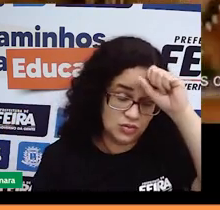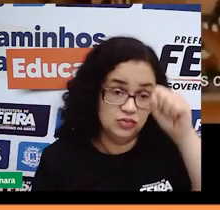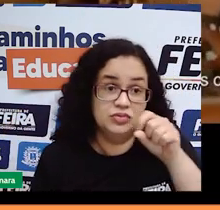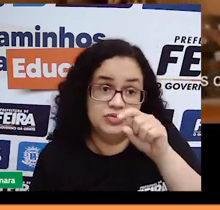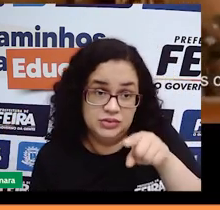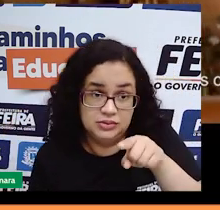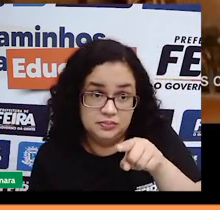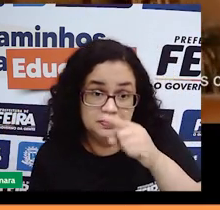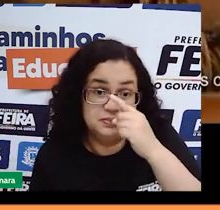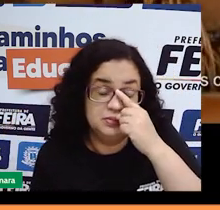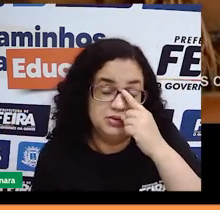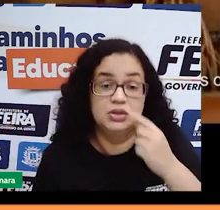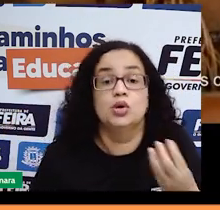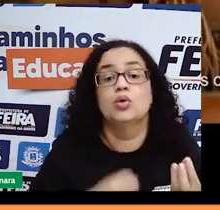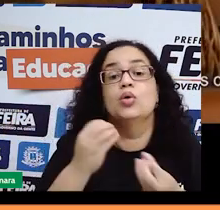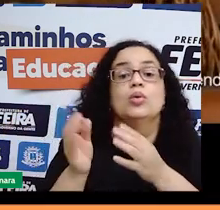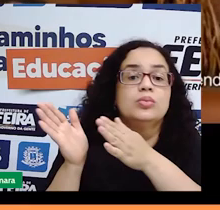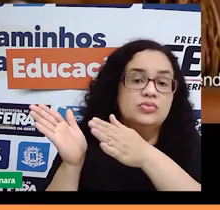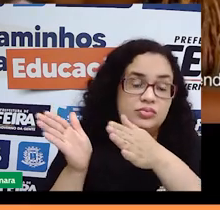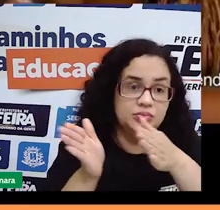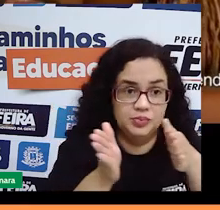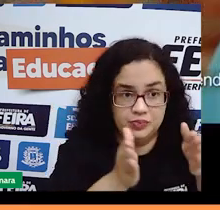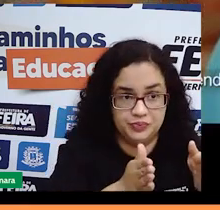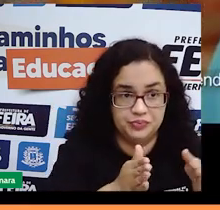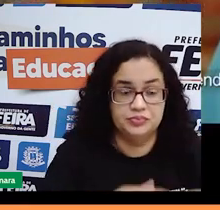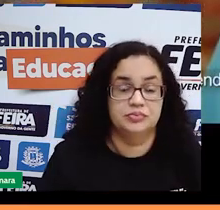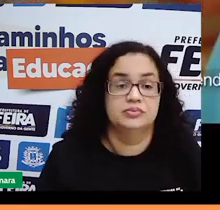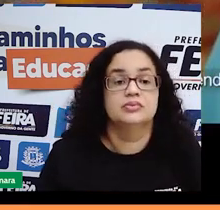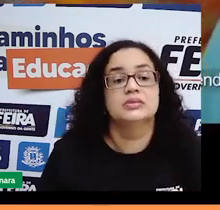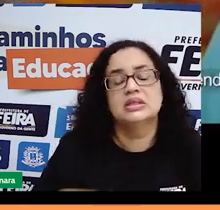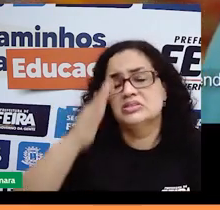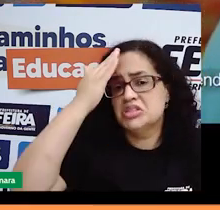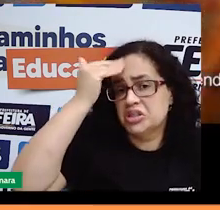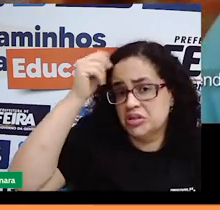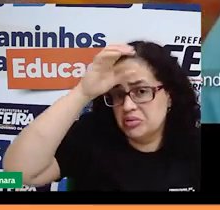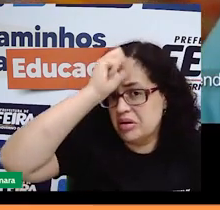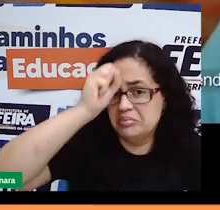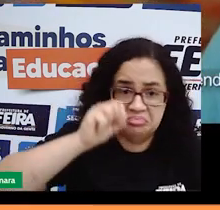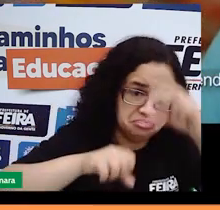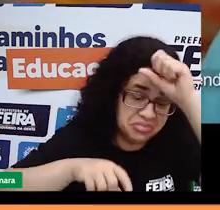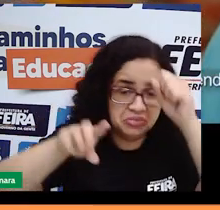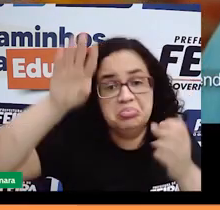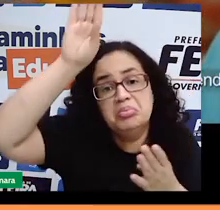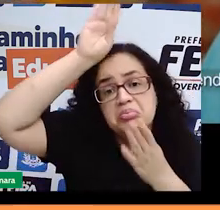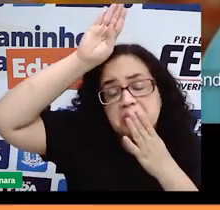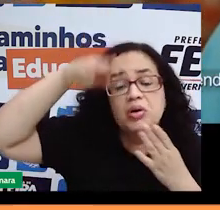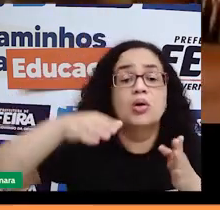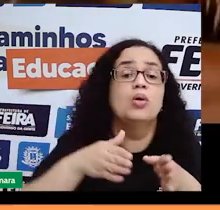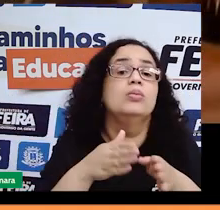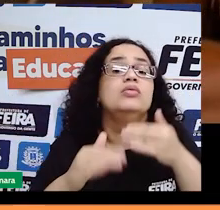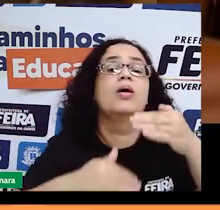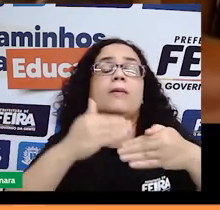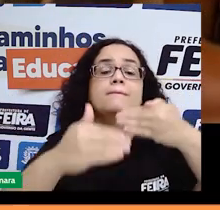de que maneira nós vamos passar também para vocês? Se vocês não aprendem com a gente, de que maneira vocês vão passar também?